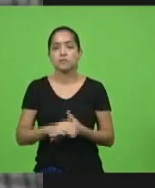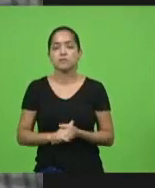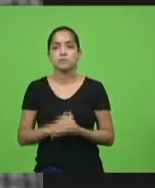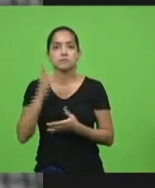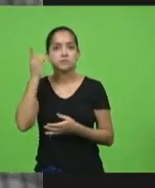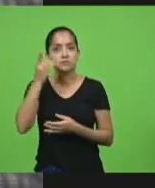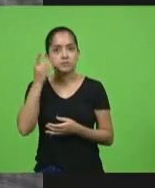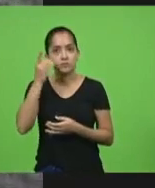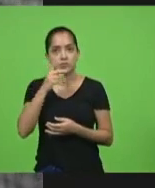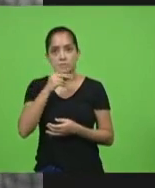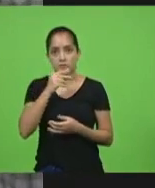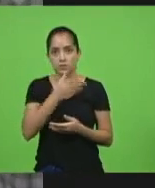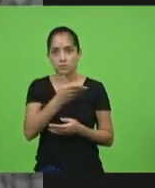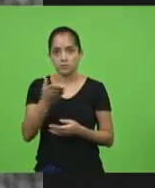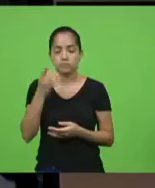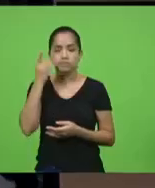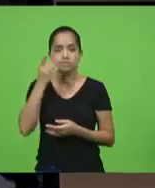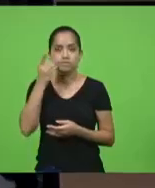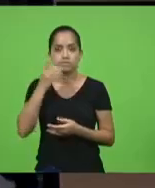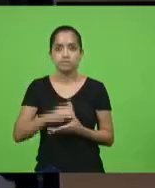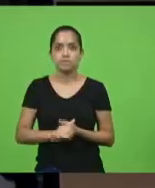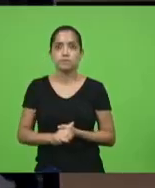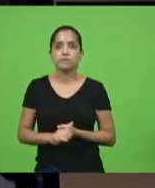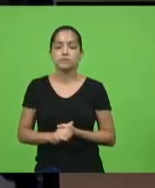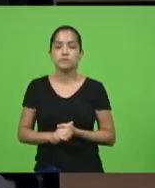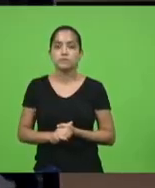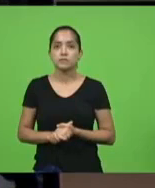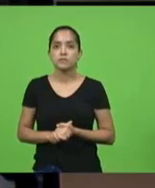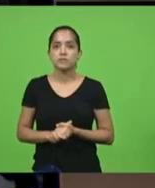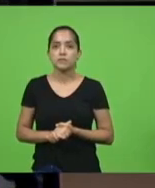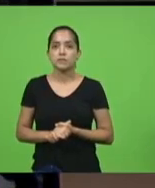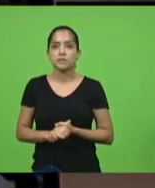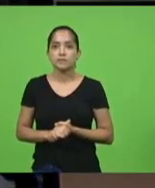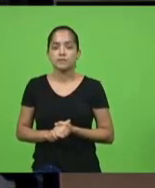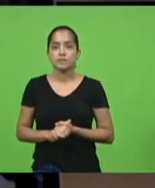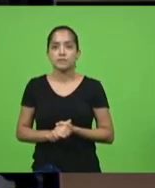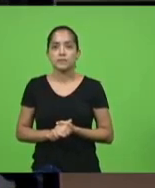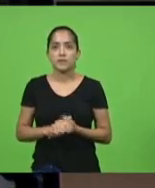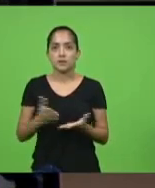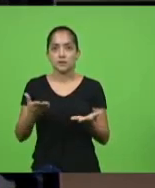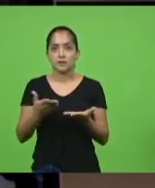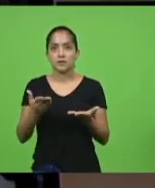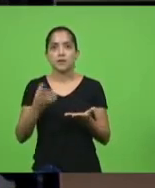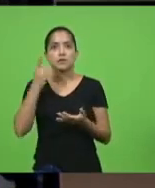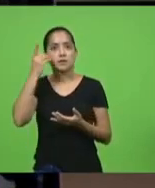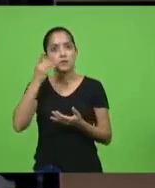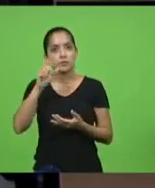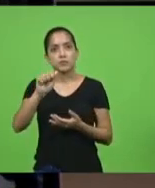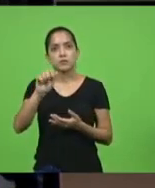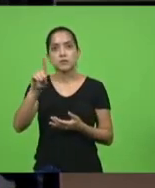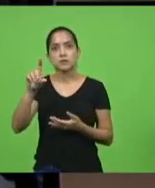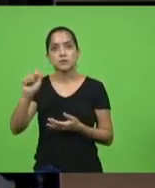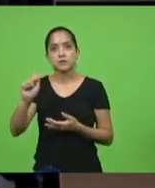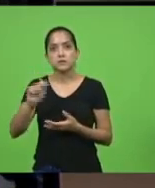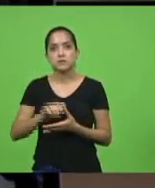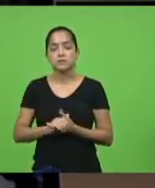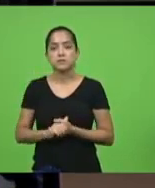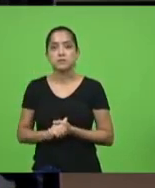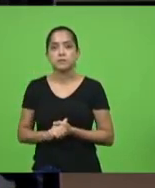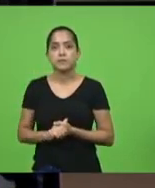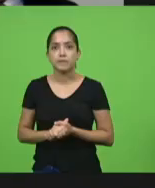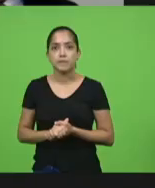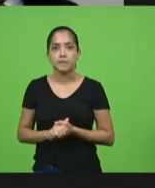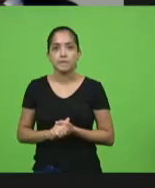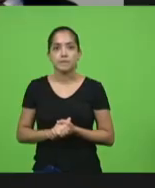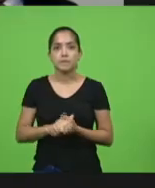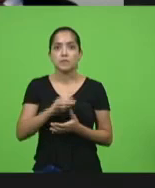deputados, senhoras deputadas. Obrigado, deputado Sopelso. Deputada Ada de Luca. Bom dia,